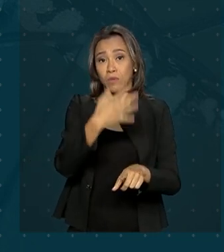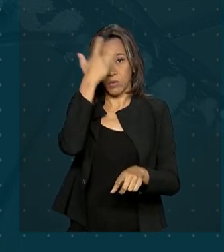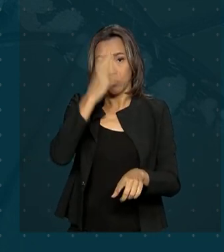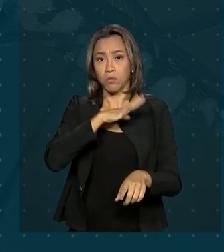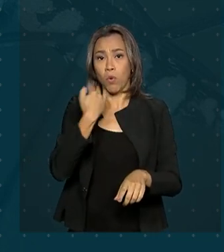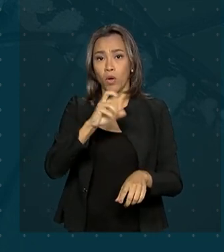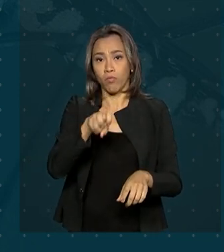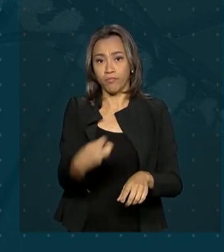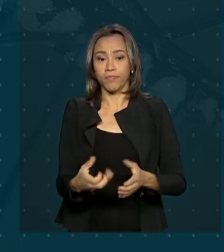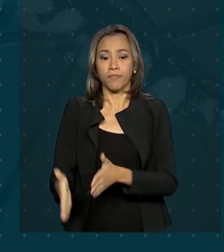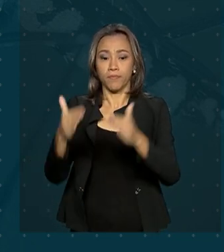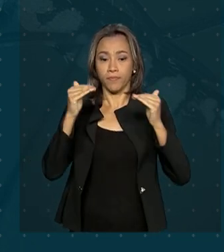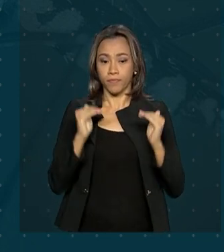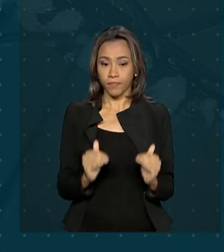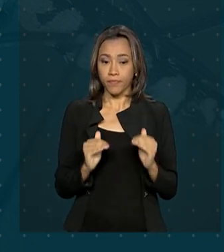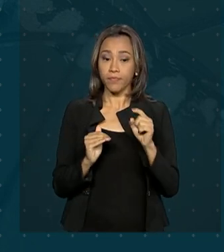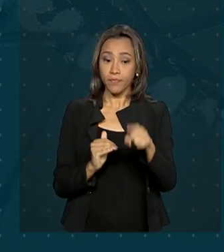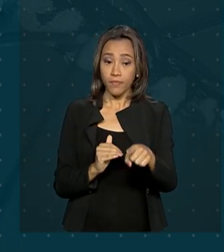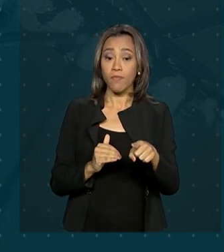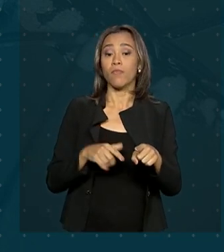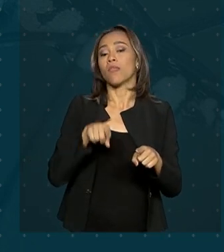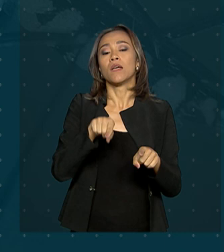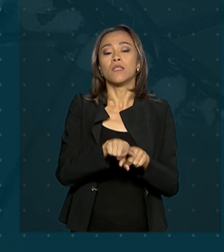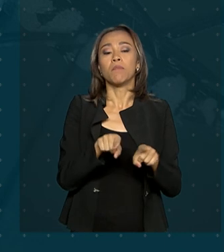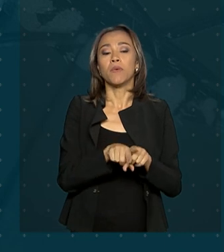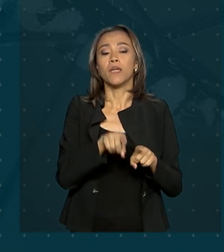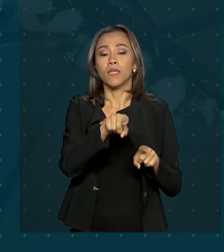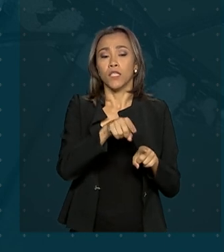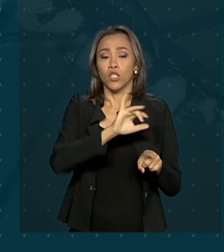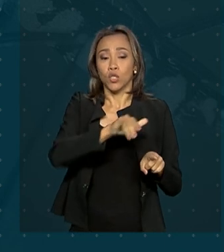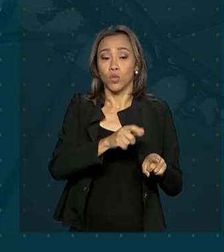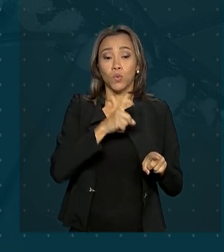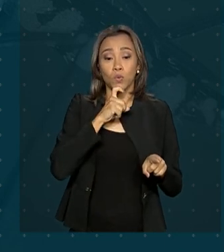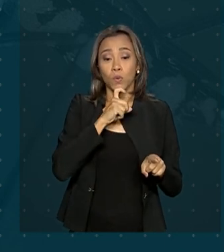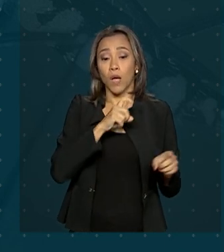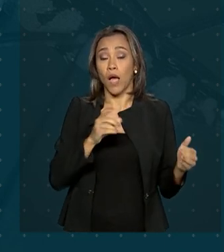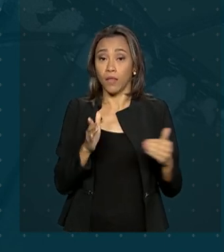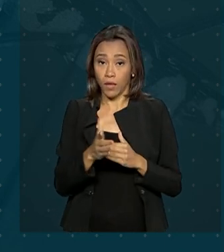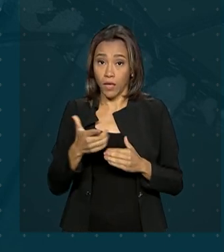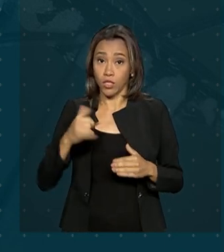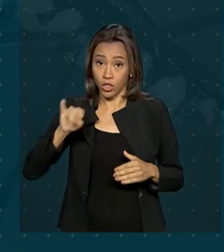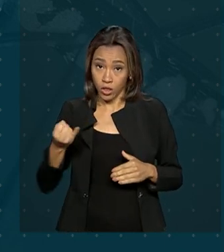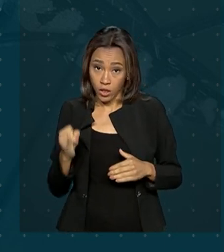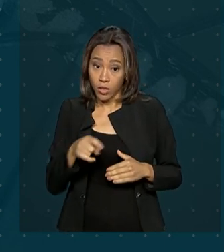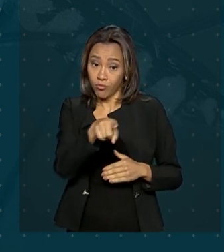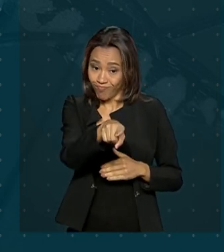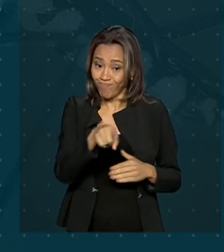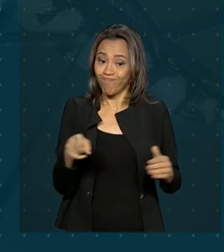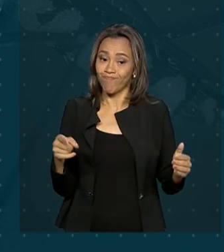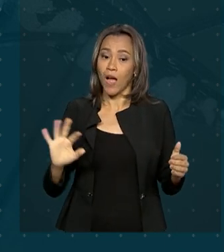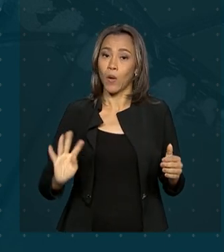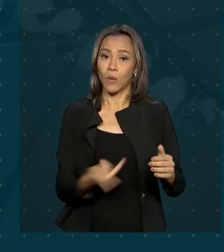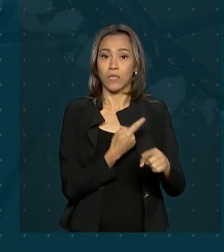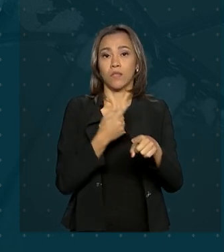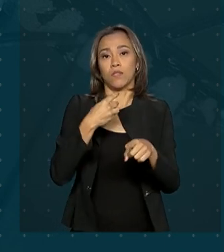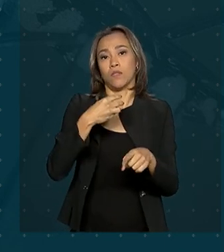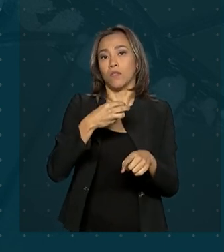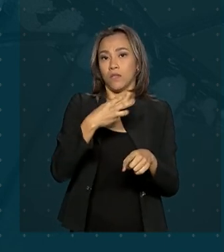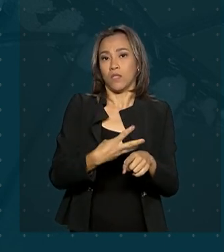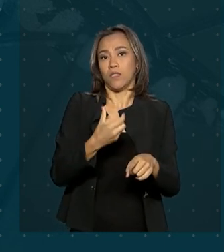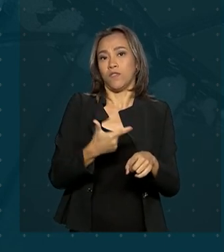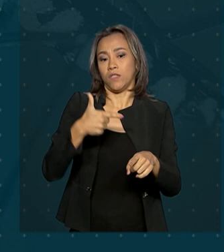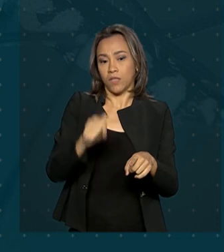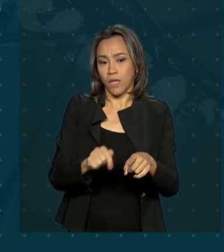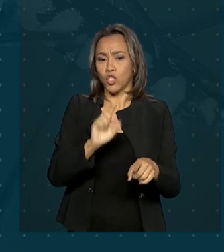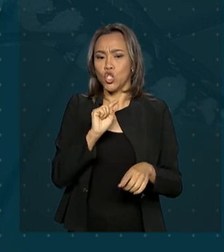De julho de 2019 a janeiro deste ano, mais de 320 casos suspeitos em humanos foram notificados e um